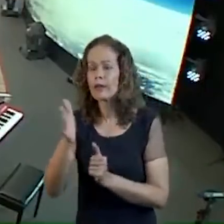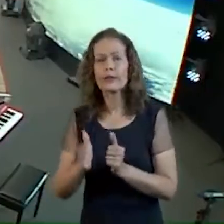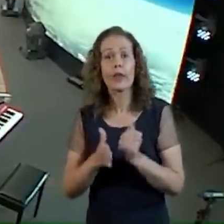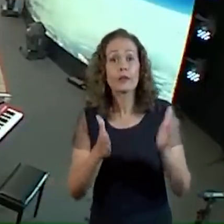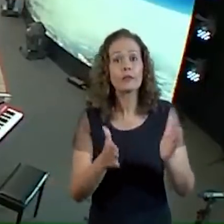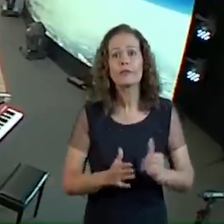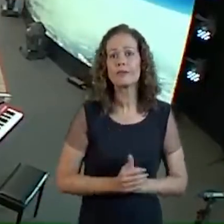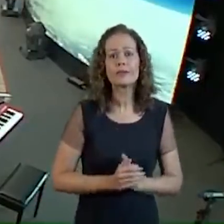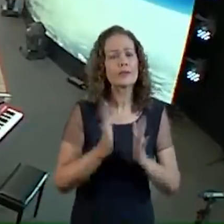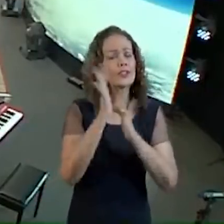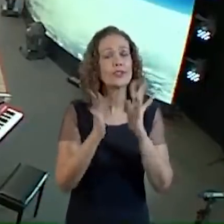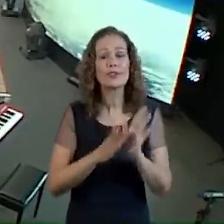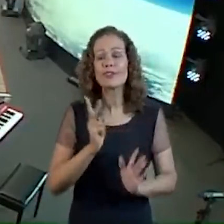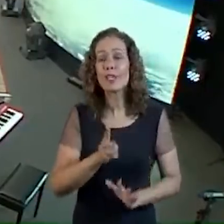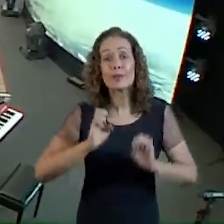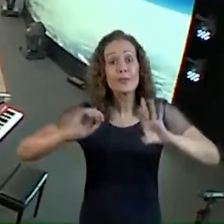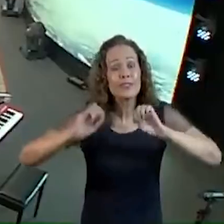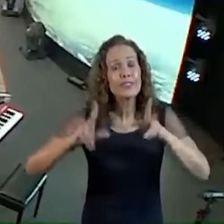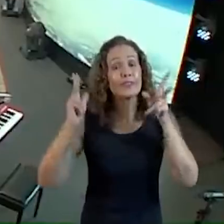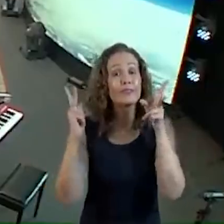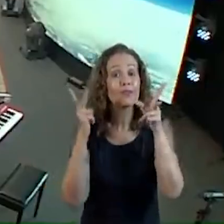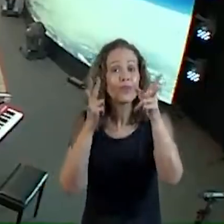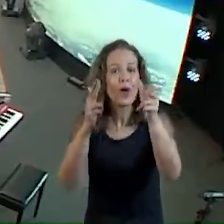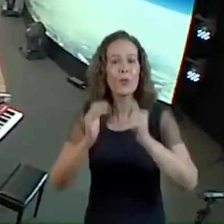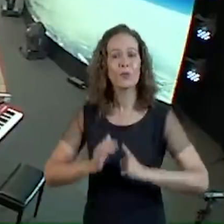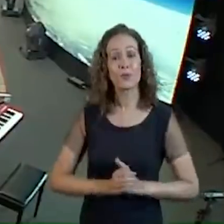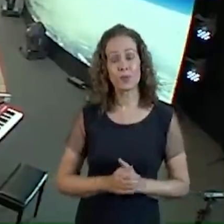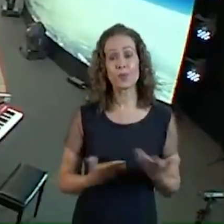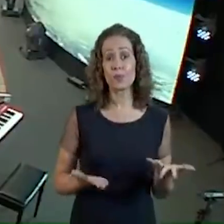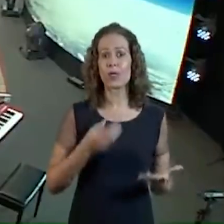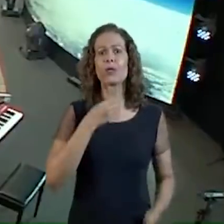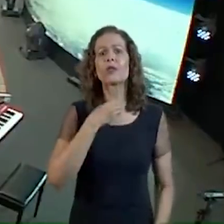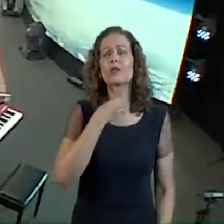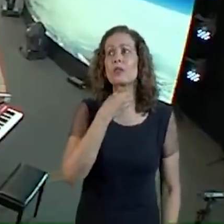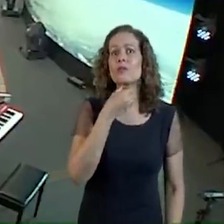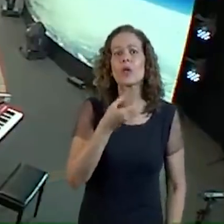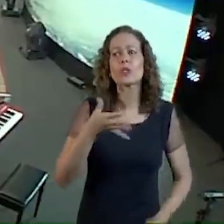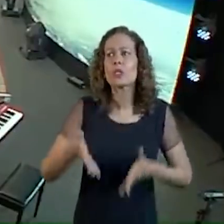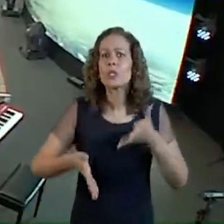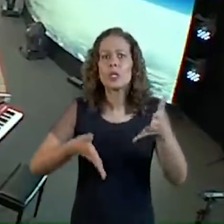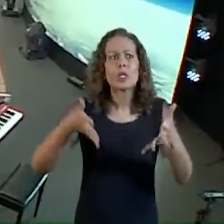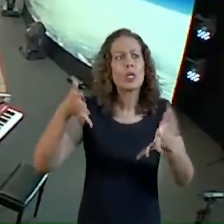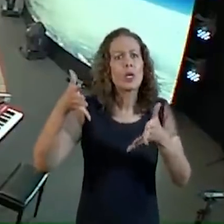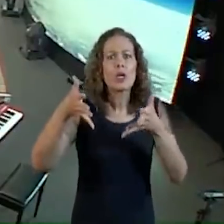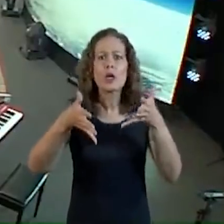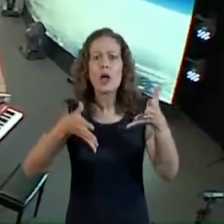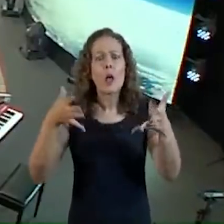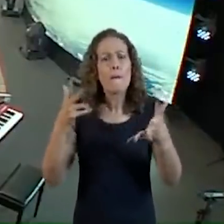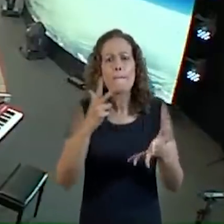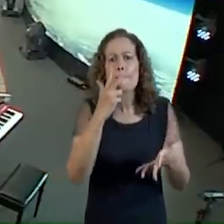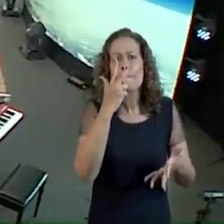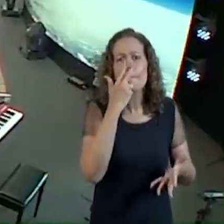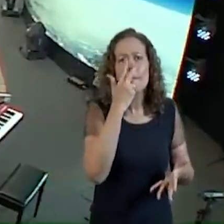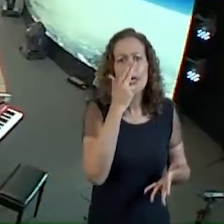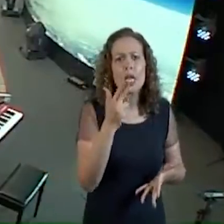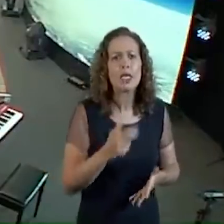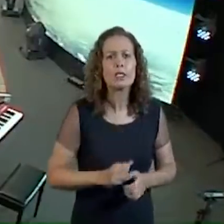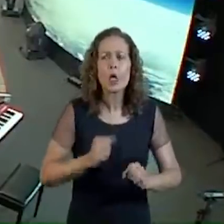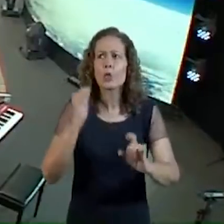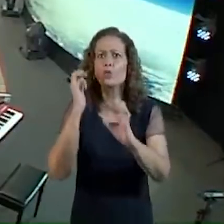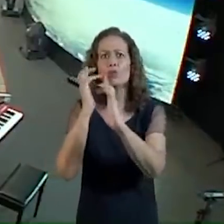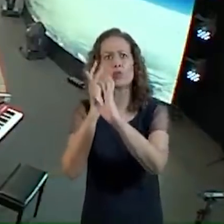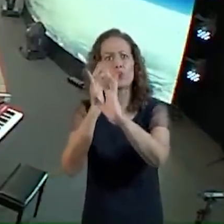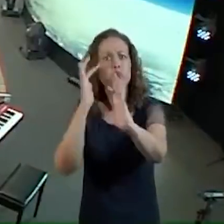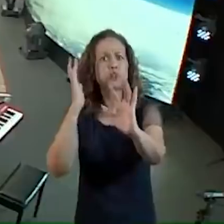para sempre E outra coisa Essa voz não é em remenor não É em lá maior A voz é como de Trombeta